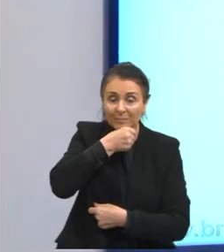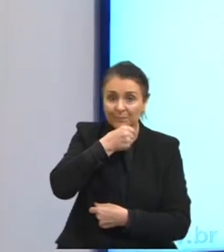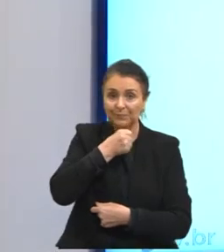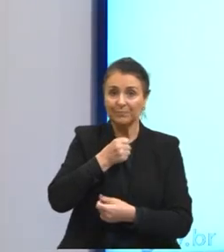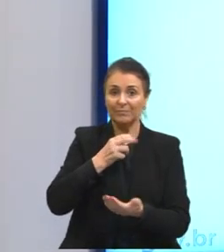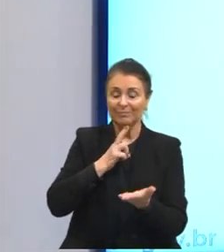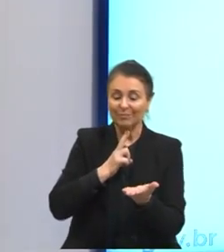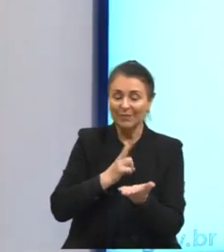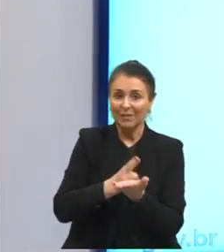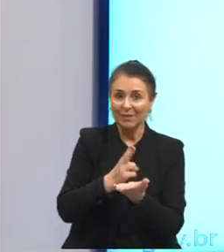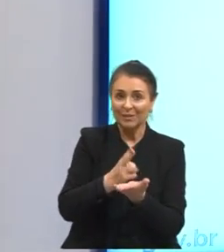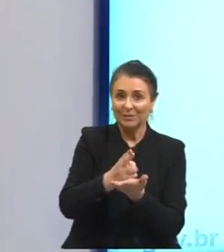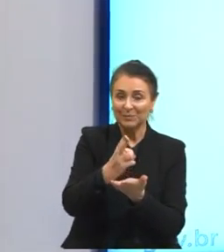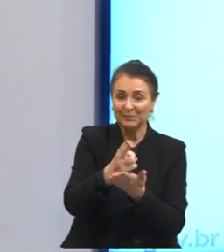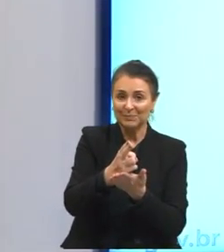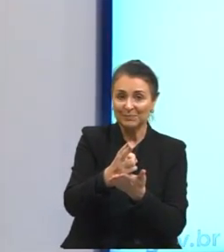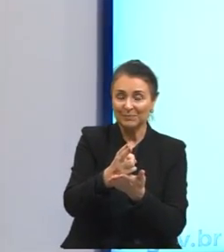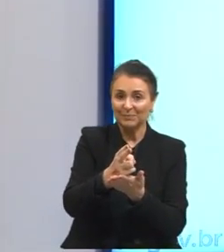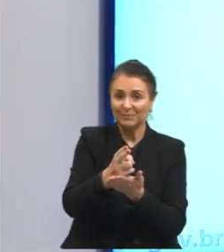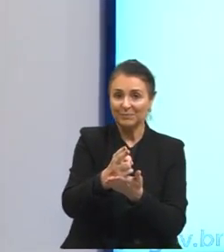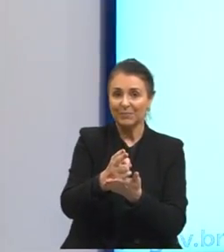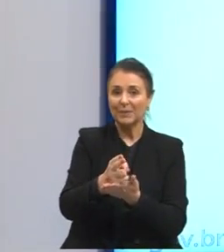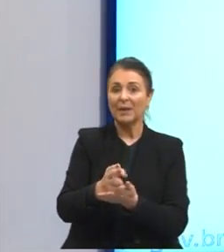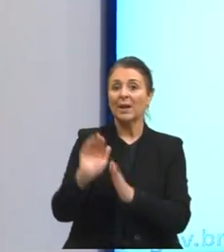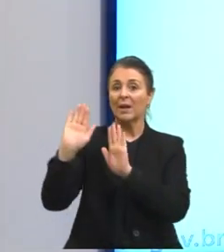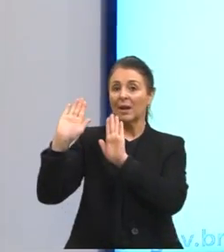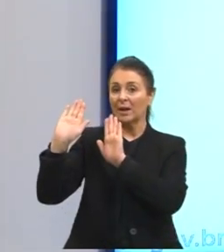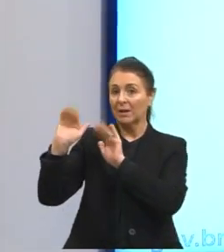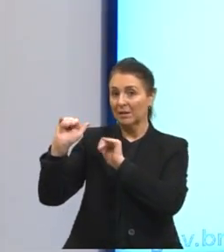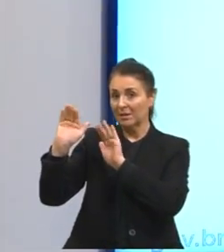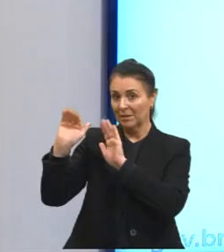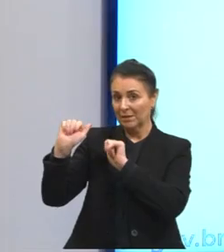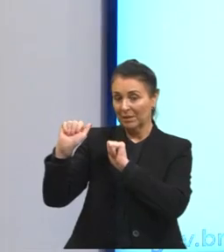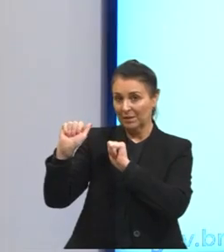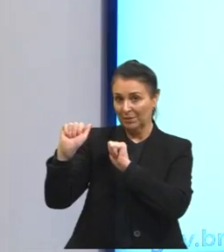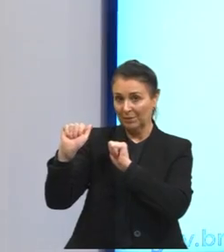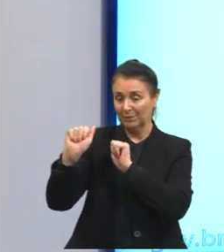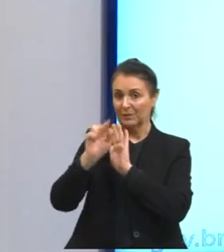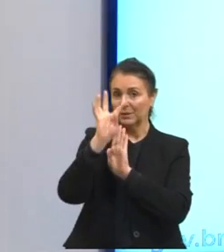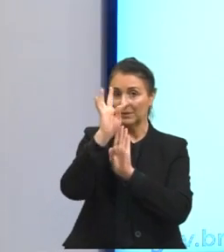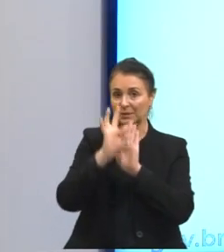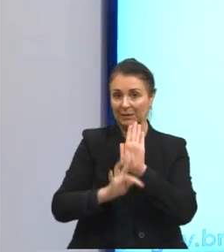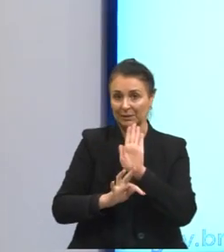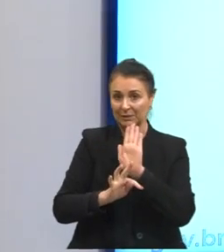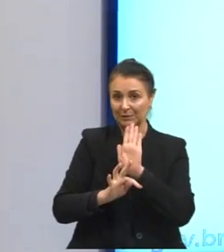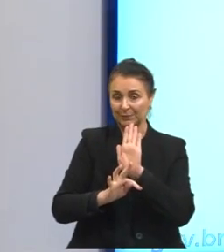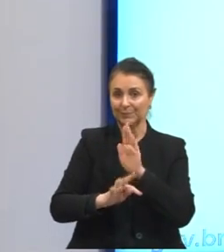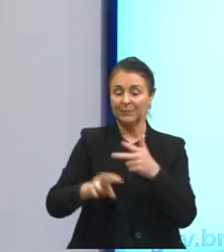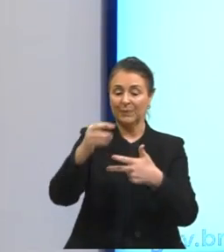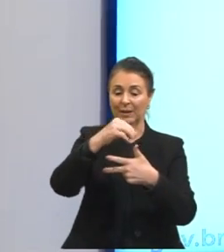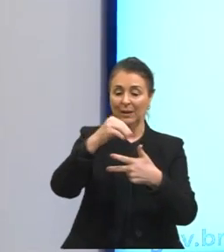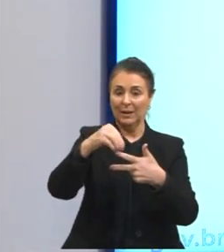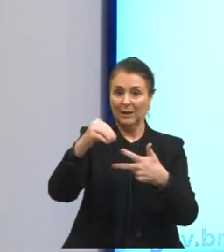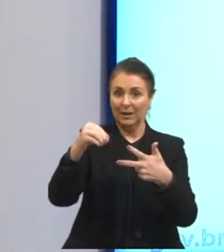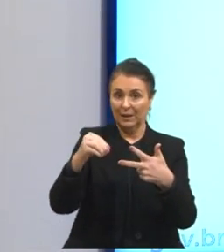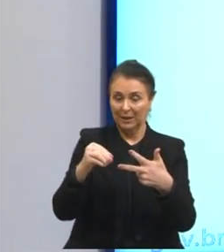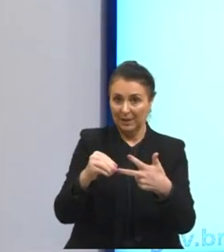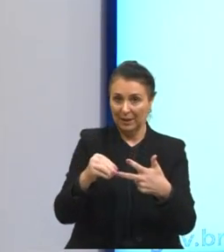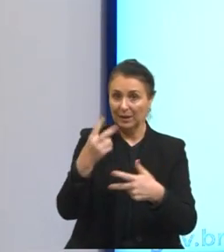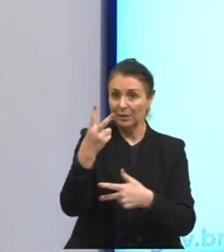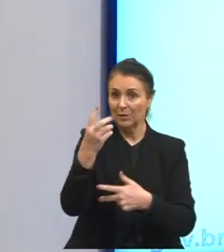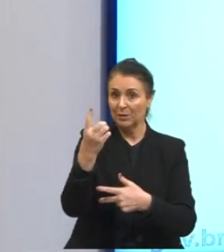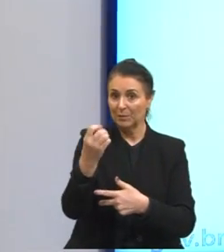Seguimos aqui. El carpinteiro, essa é do Enem 2017. Orlando